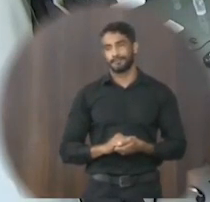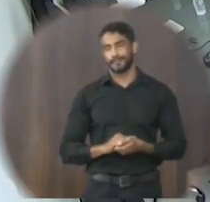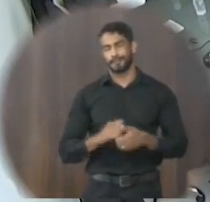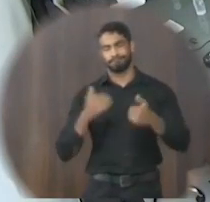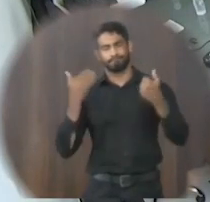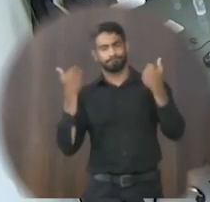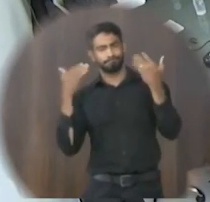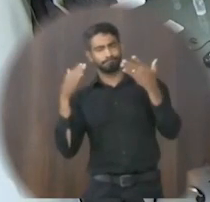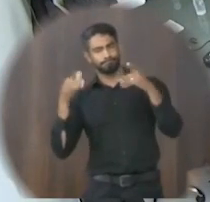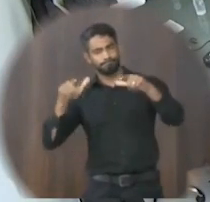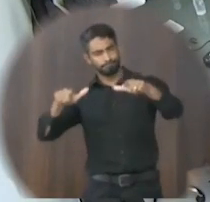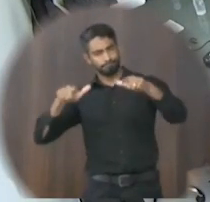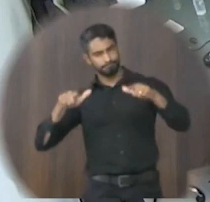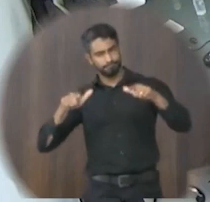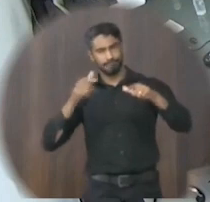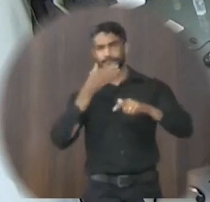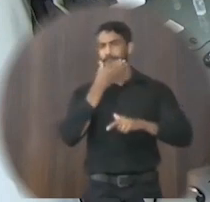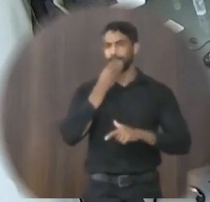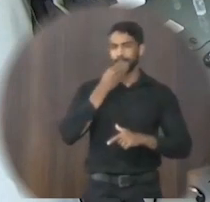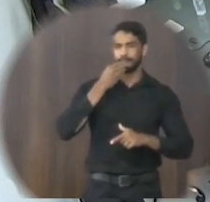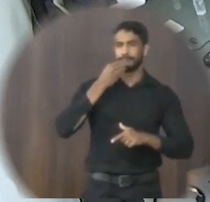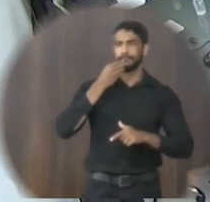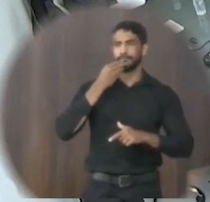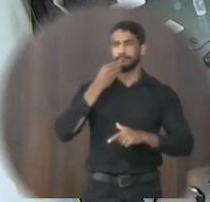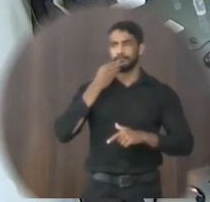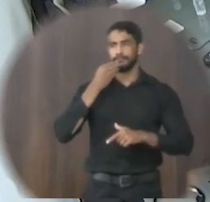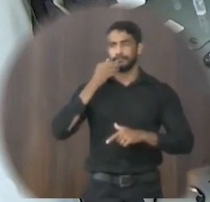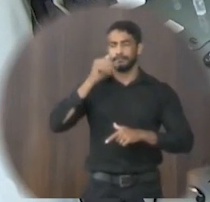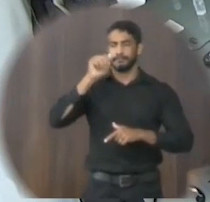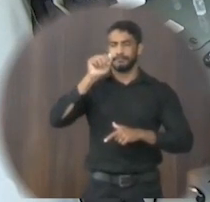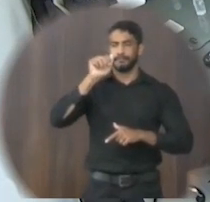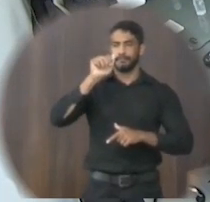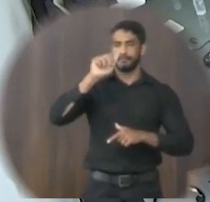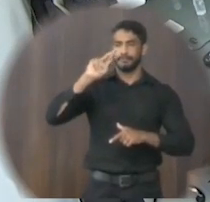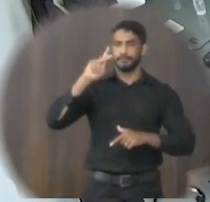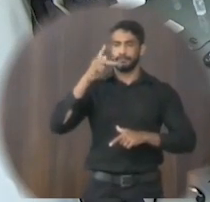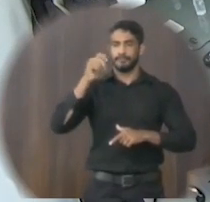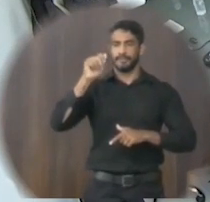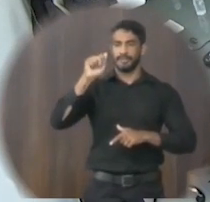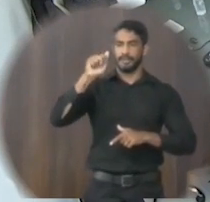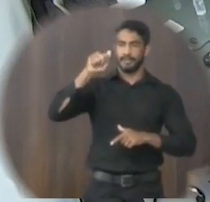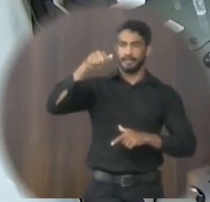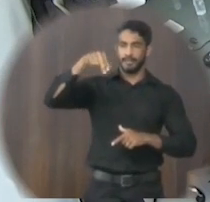Concego o título de cidadão honorário ao Sr. Anderson James Veloso.